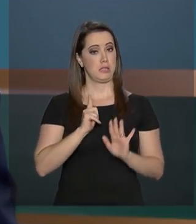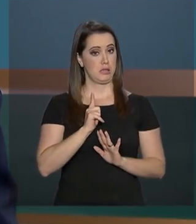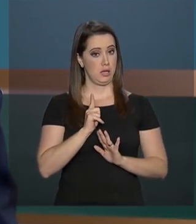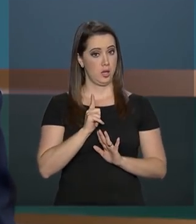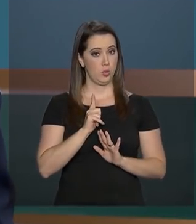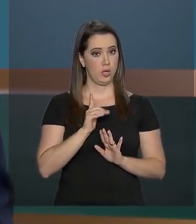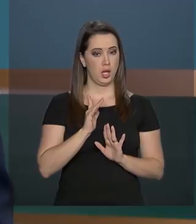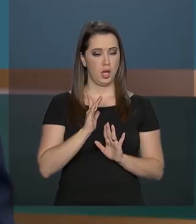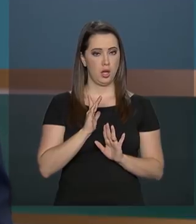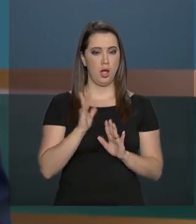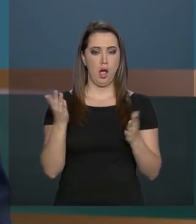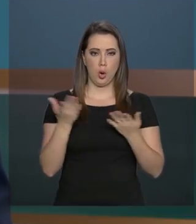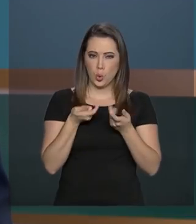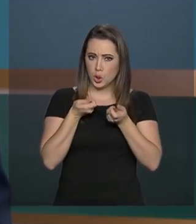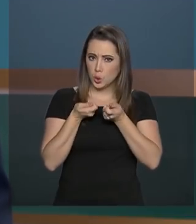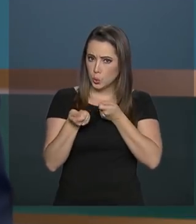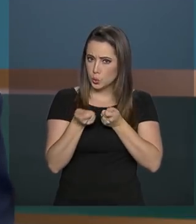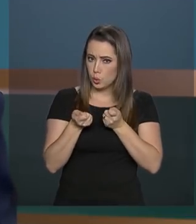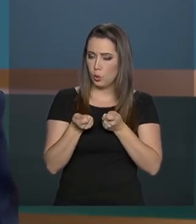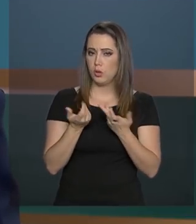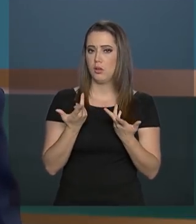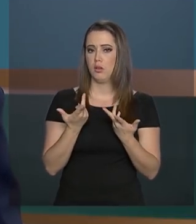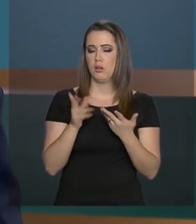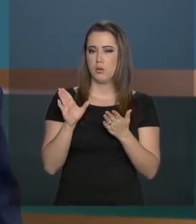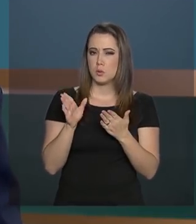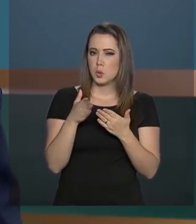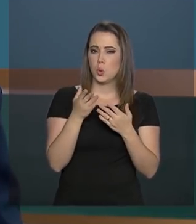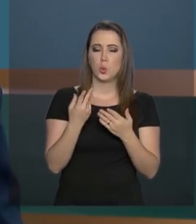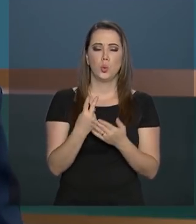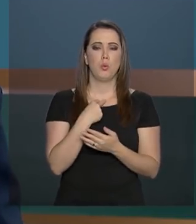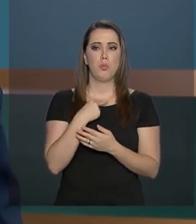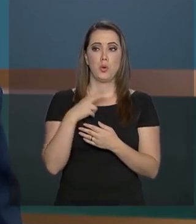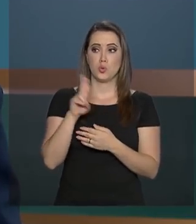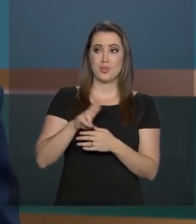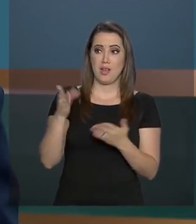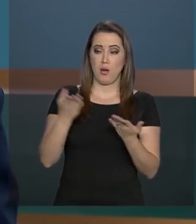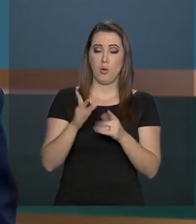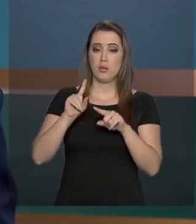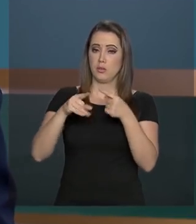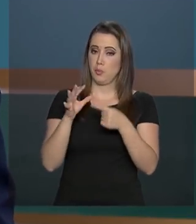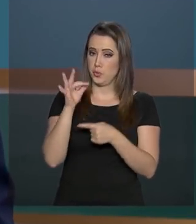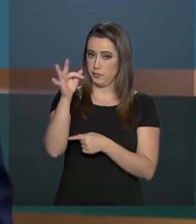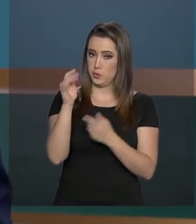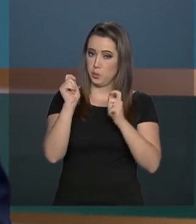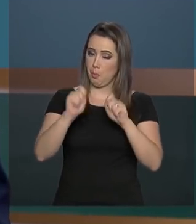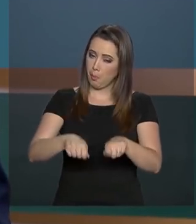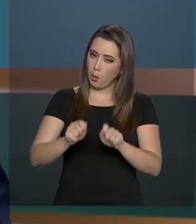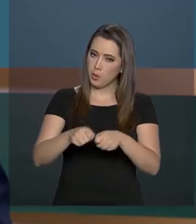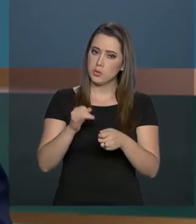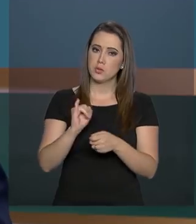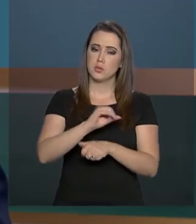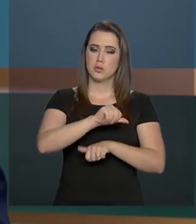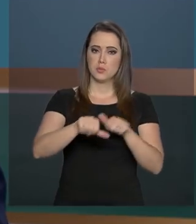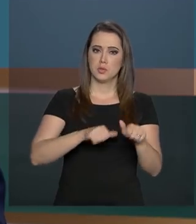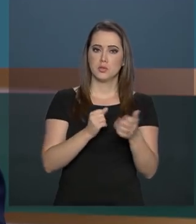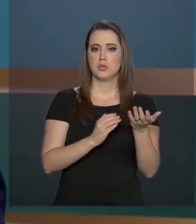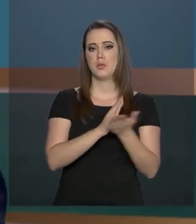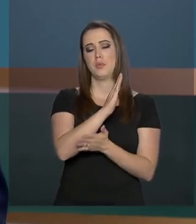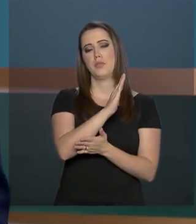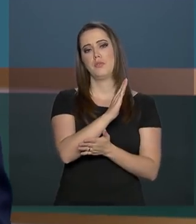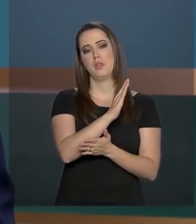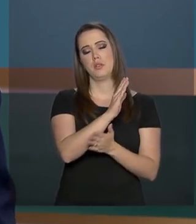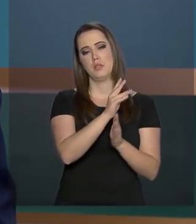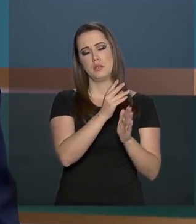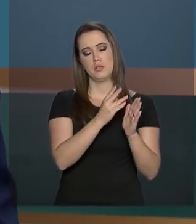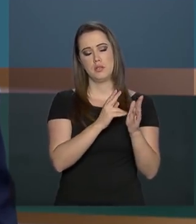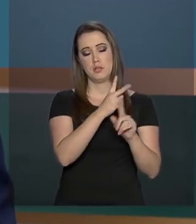contingenciamento. Os recursos, segundo o ministro, podem voltar a ser liberados se as mudanças na Previdência forem aprovadas e se a